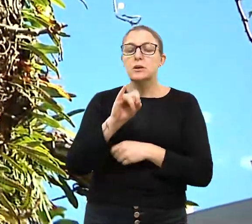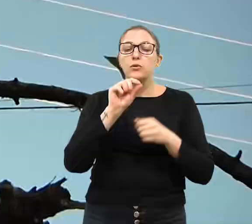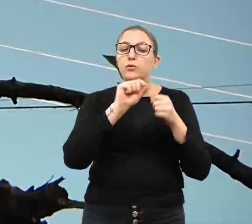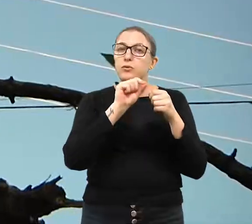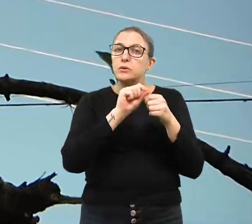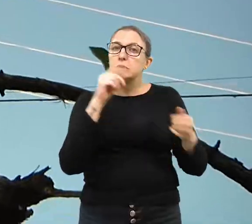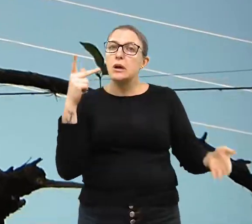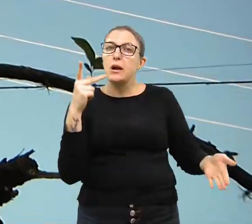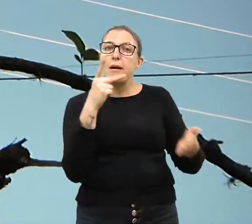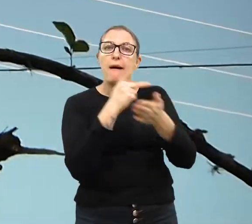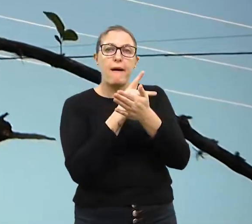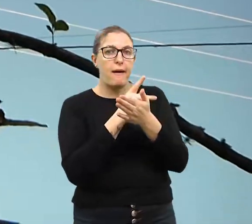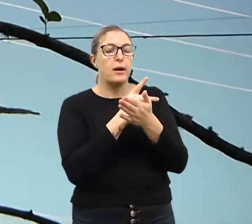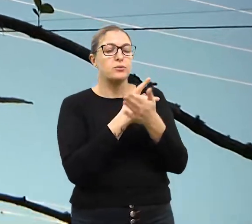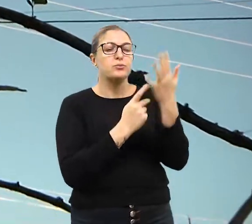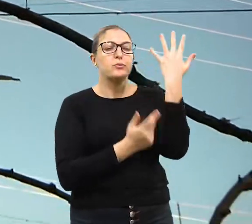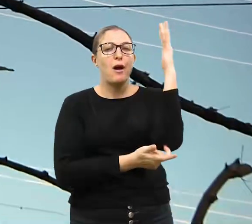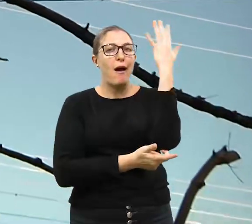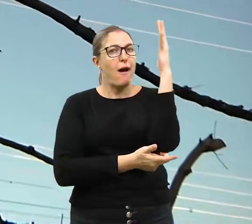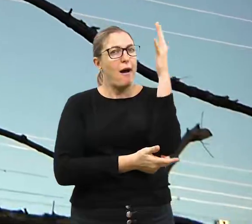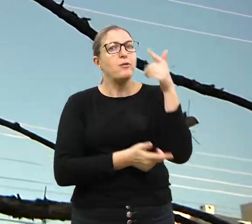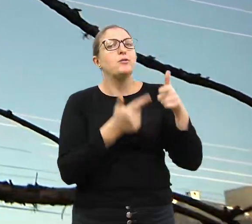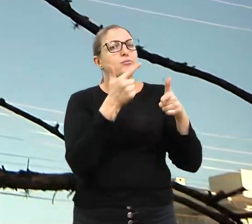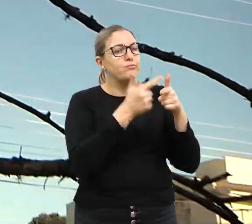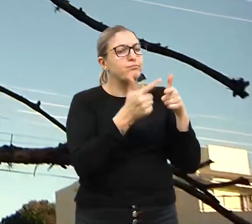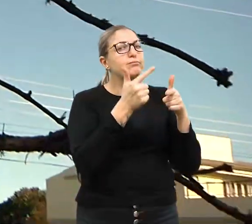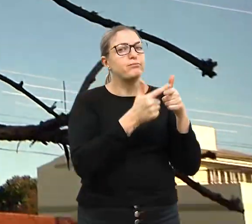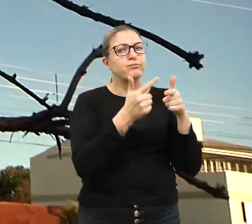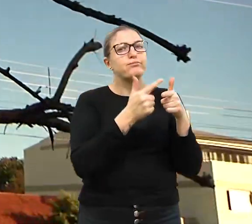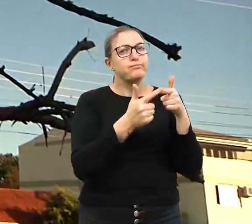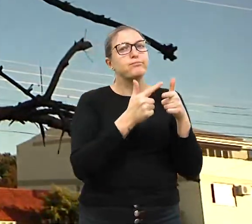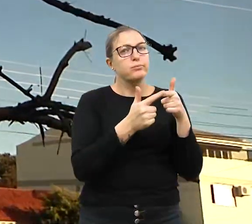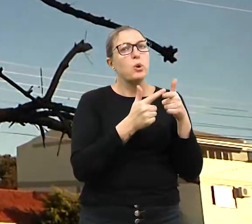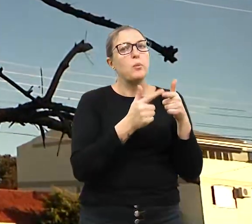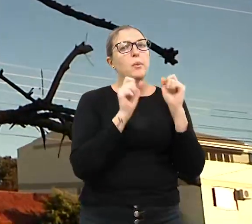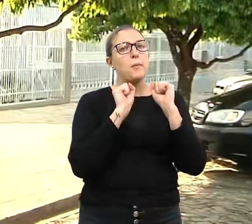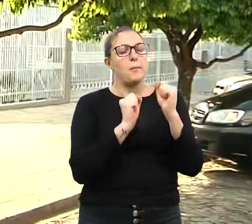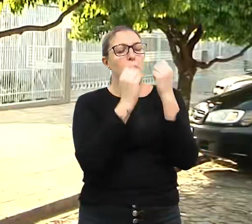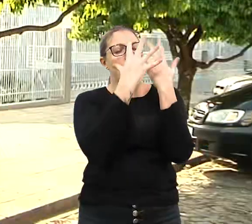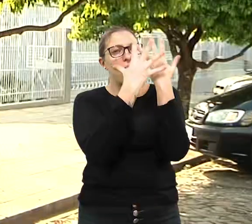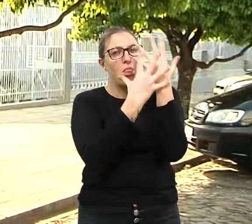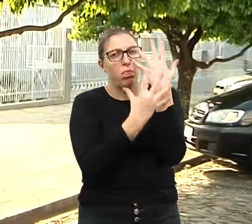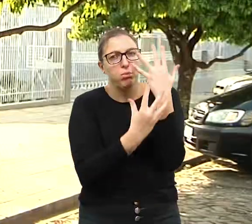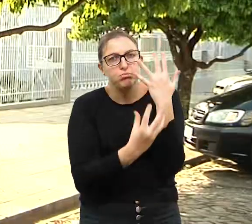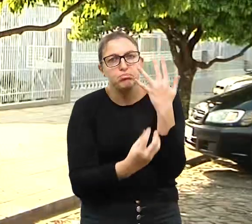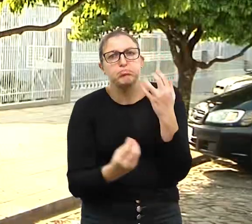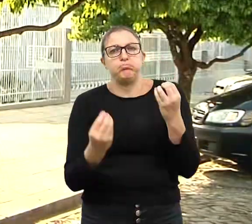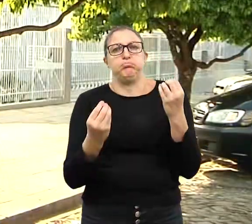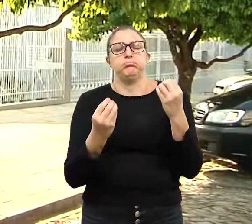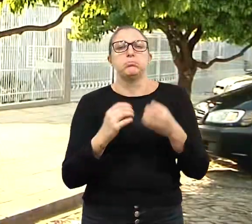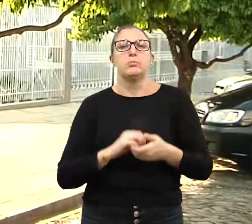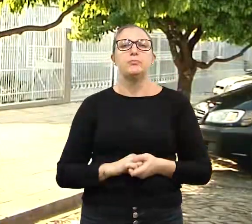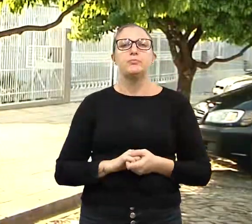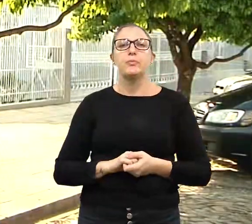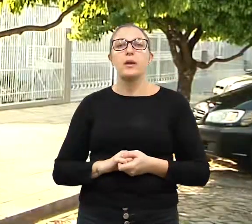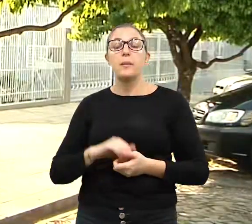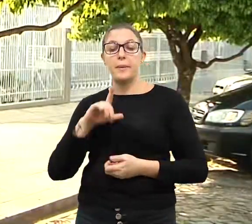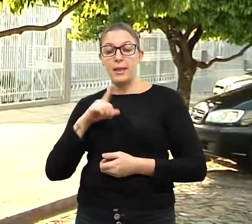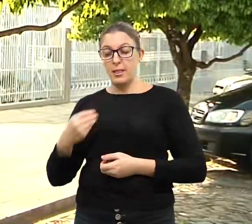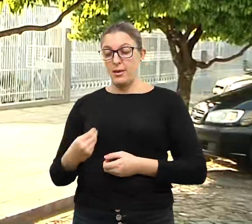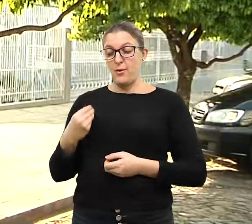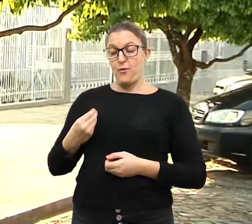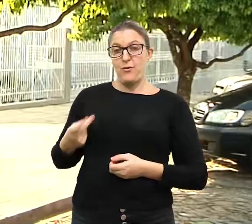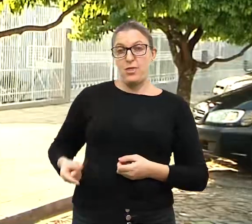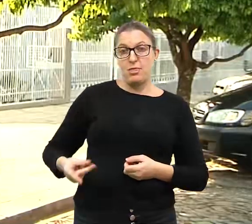feita, deixará cicatrizes e danos considerados irreversíveis à planta. E para proporcionar vida longa às